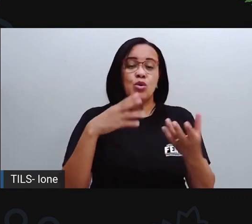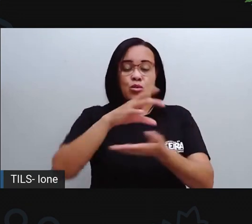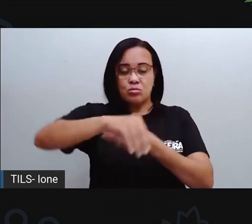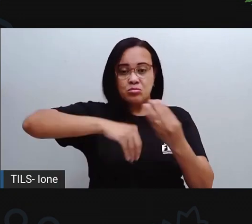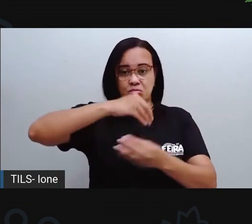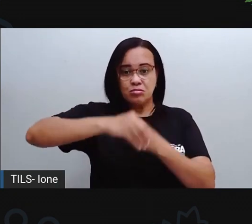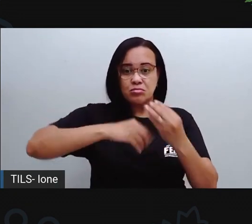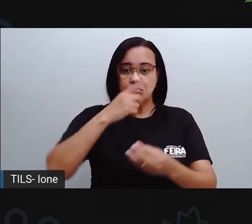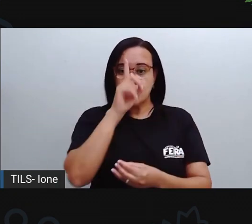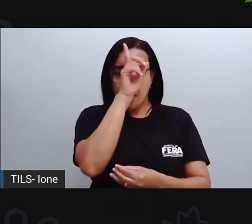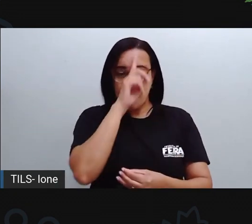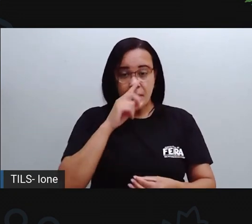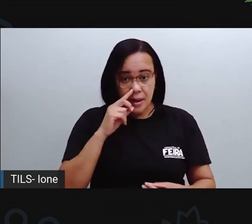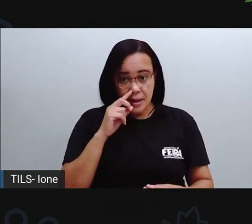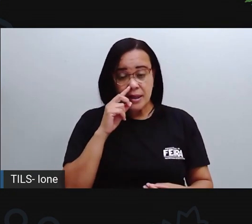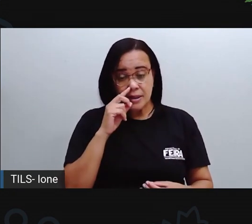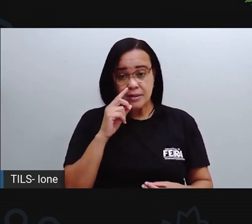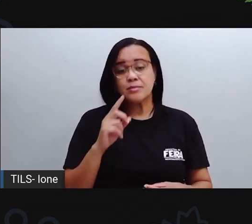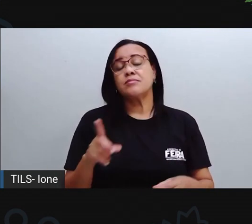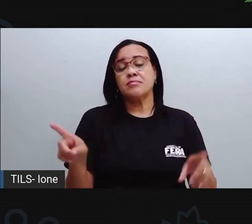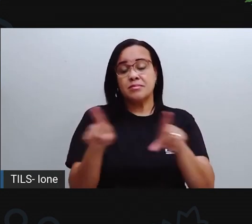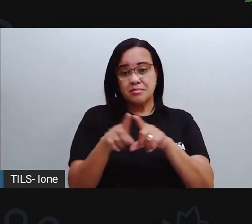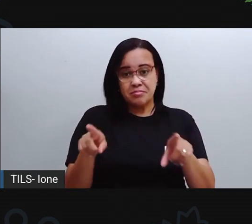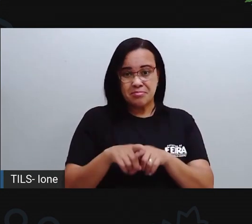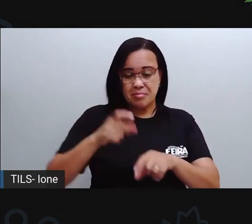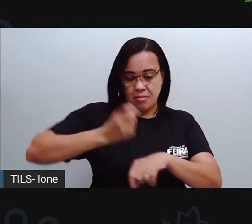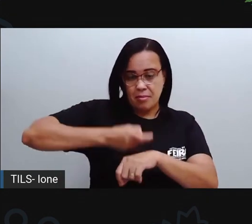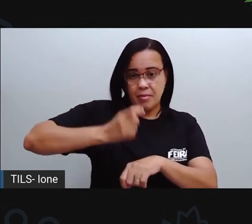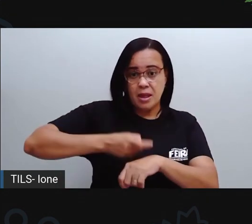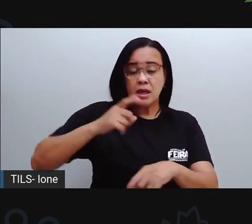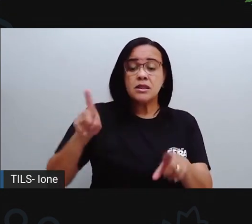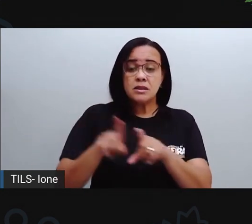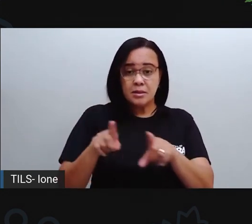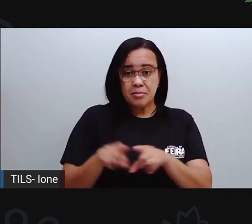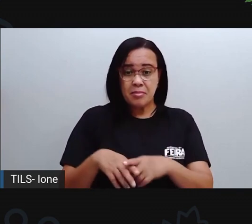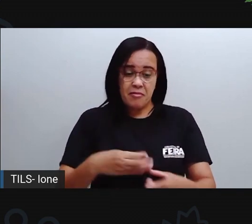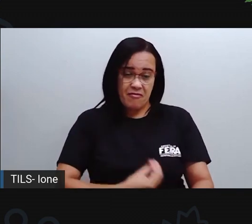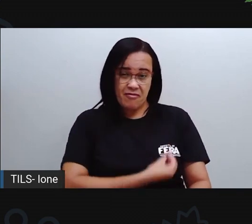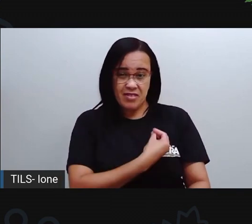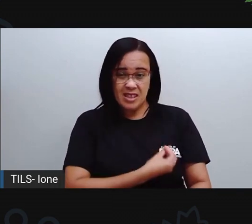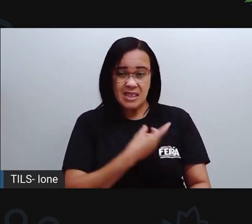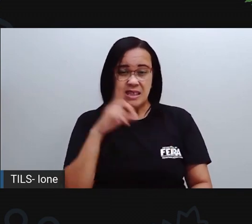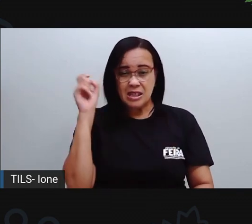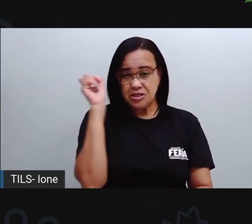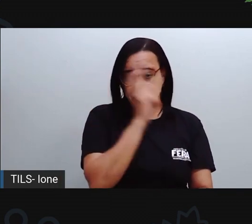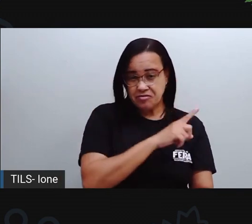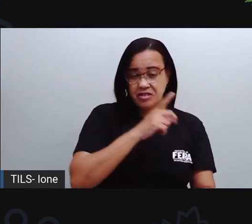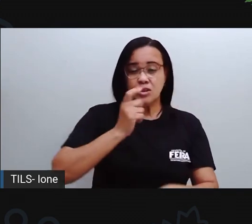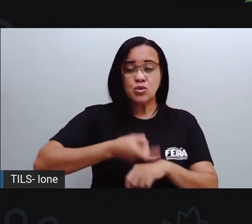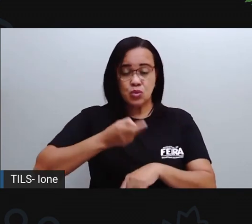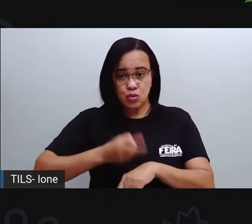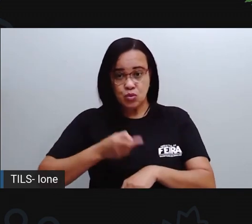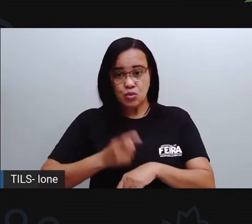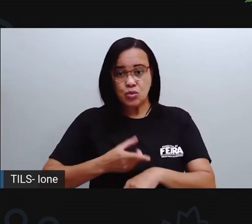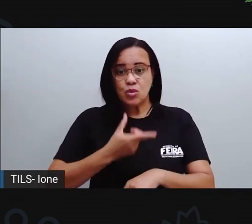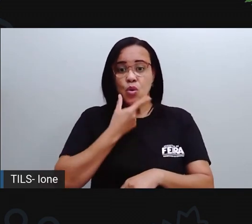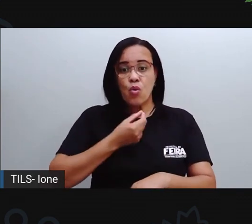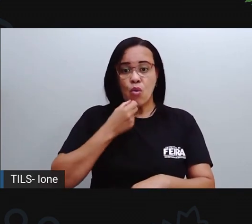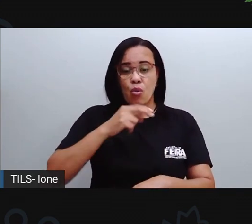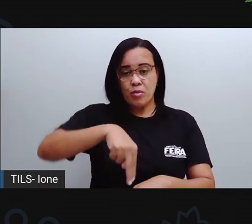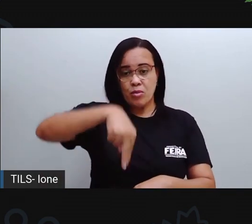difícil e dura. Sou nordeste brasileiro. Sou cantador, violeiro.